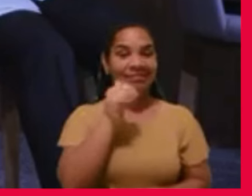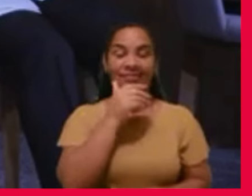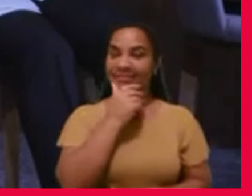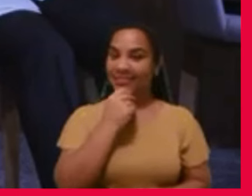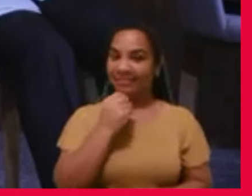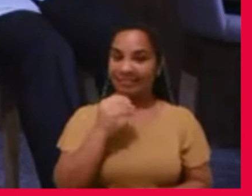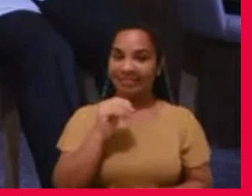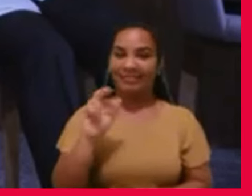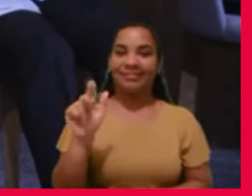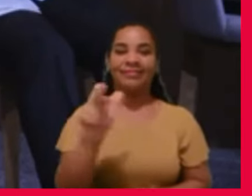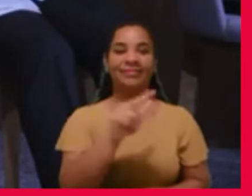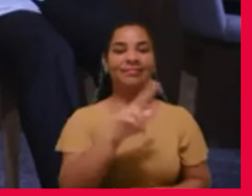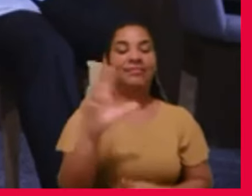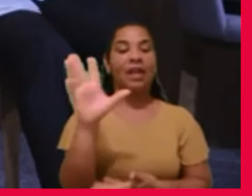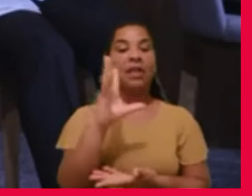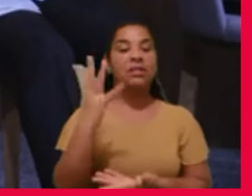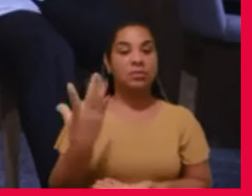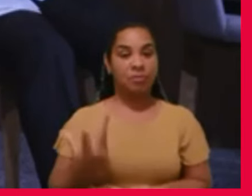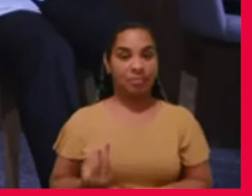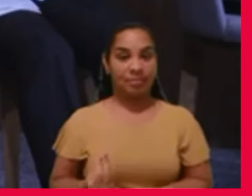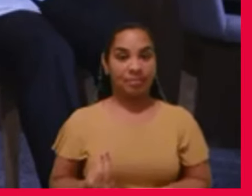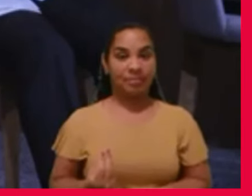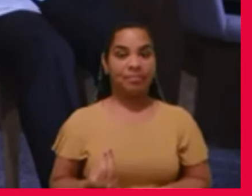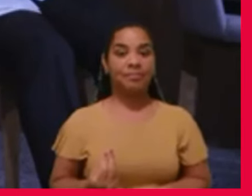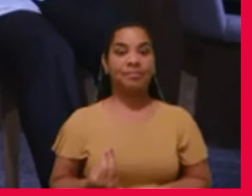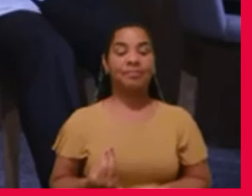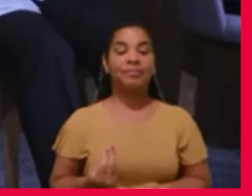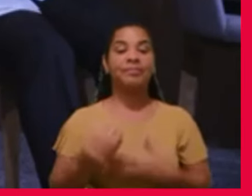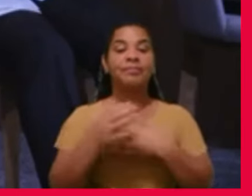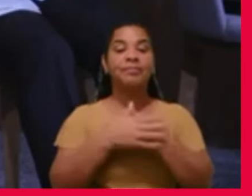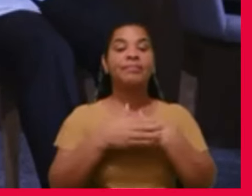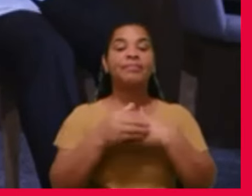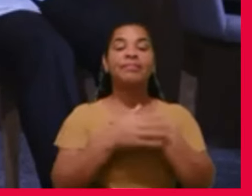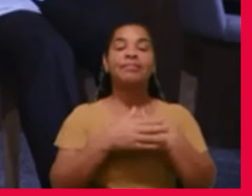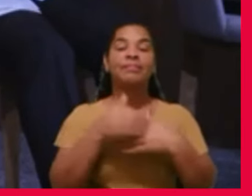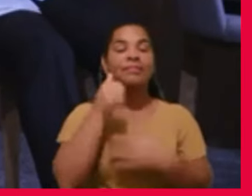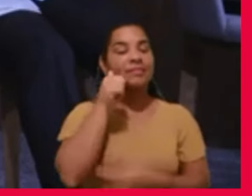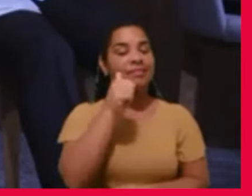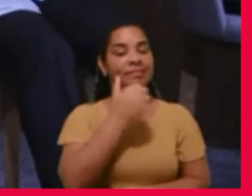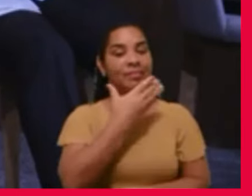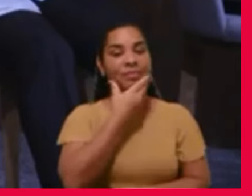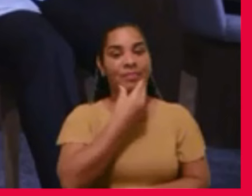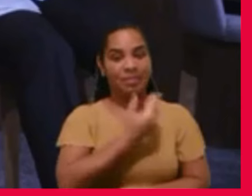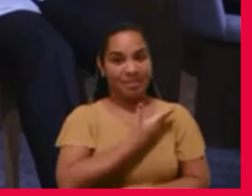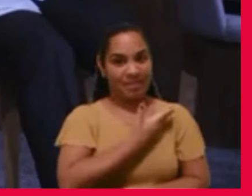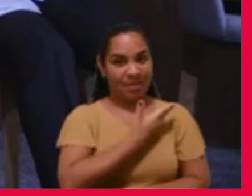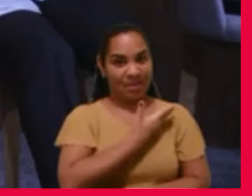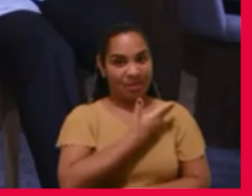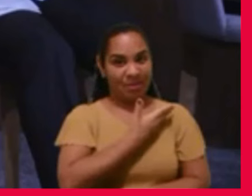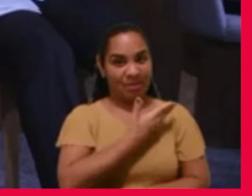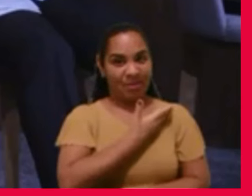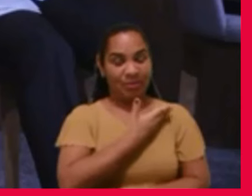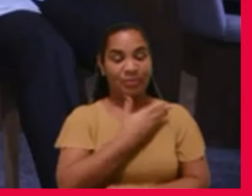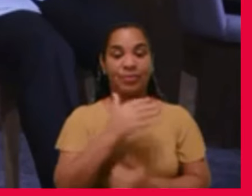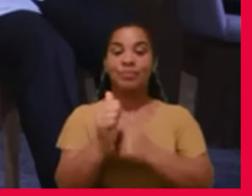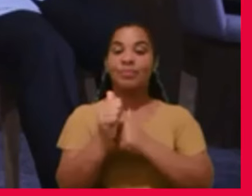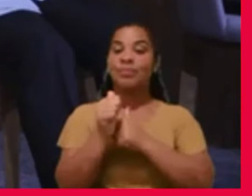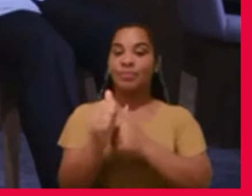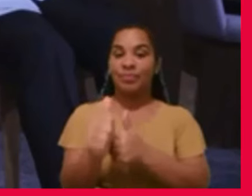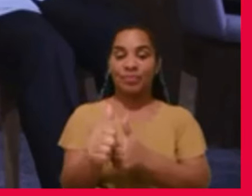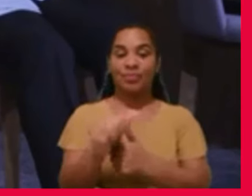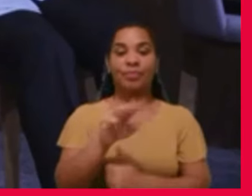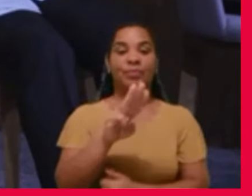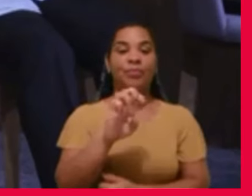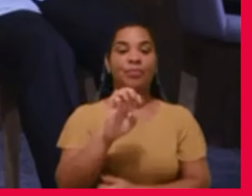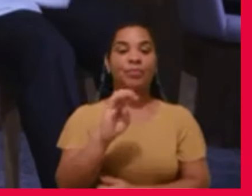espíritas, caras amigas e amigos que nos acompanham pela Web TV